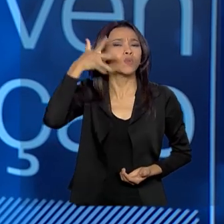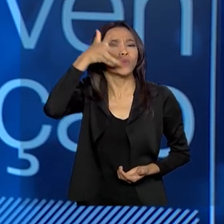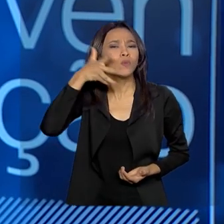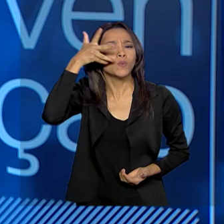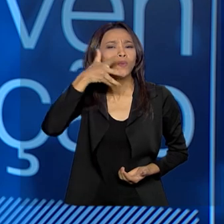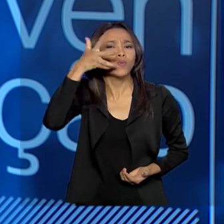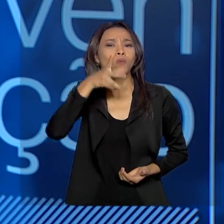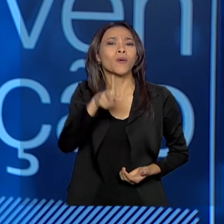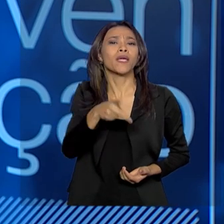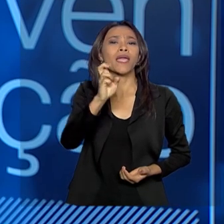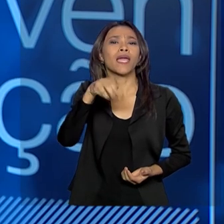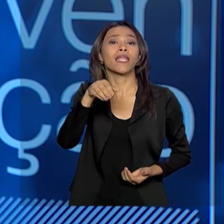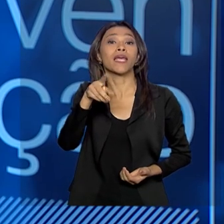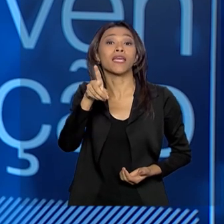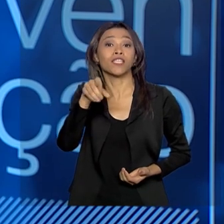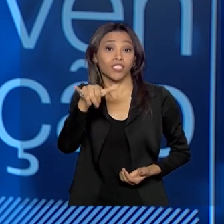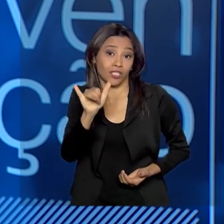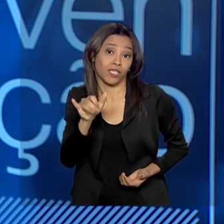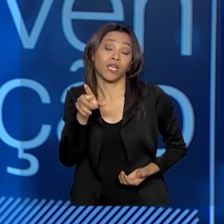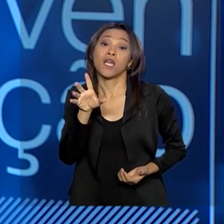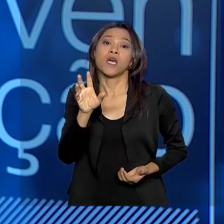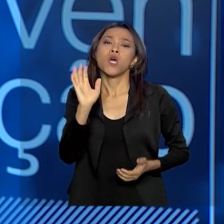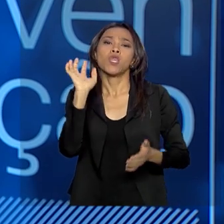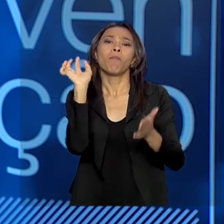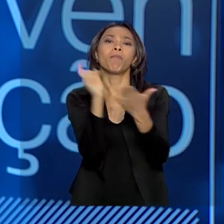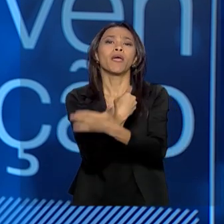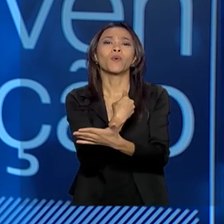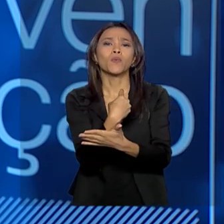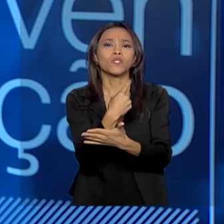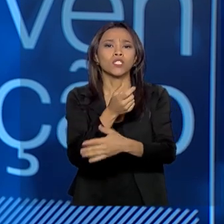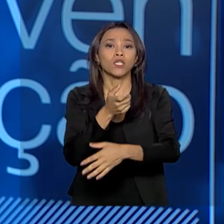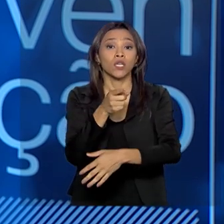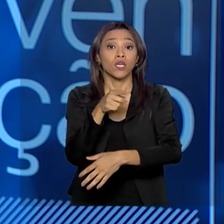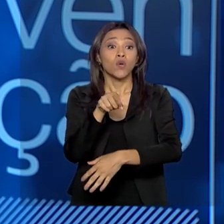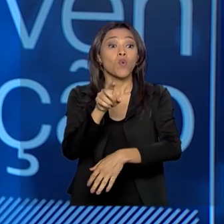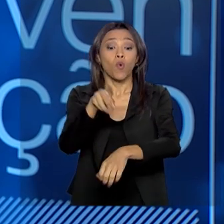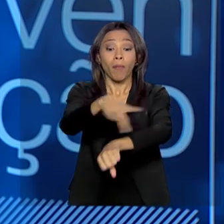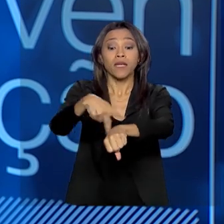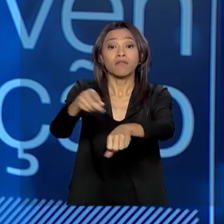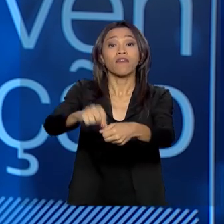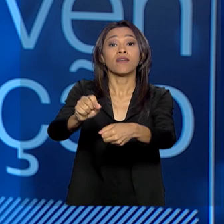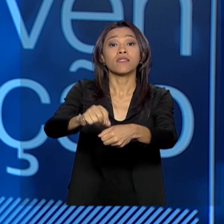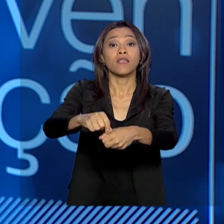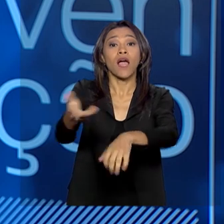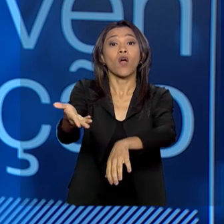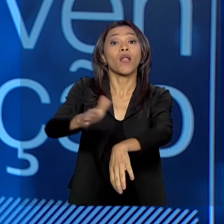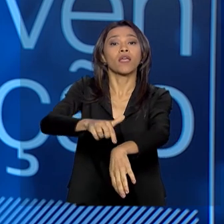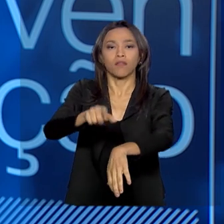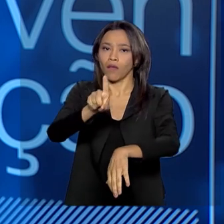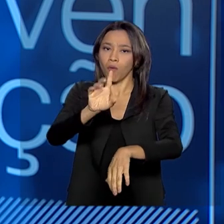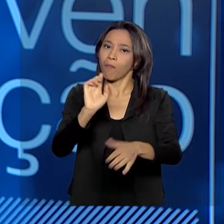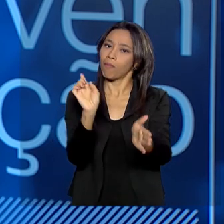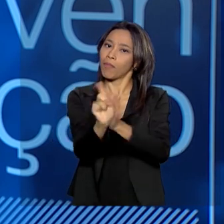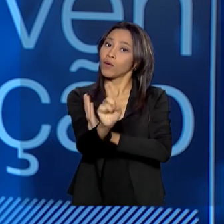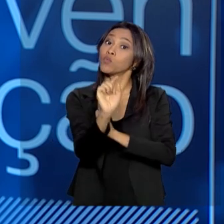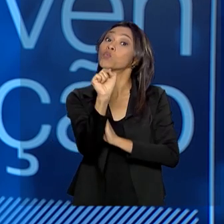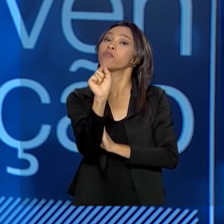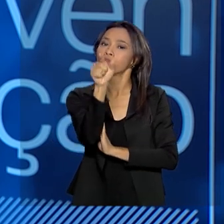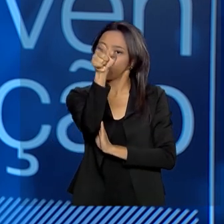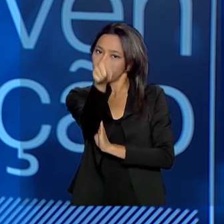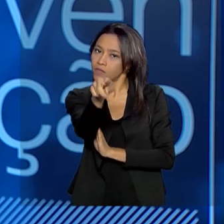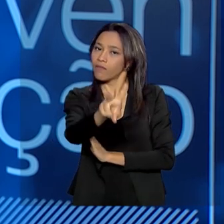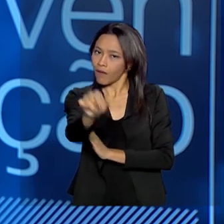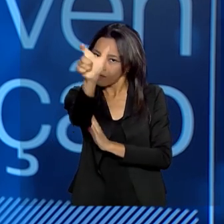do Kennedy, como assumiu. Não pergunte agora o que o seu país pode fazer por você, pergunte o que você pode fazer pelo seu país.